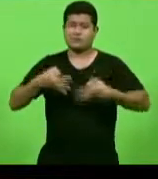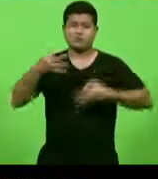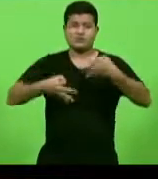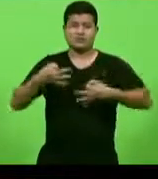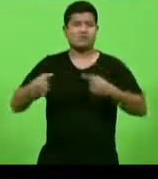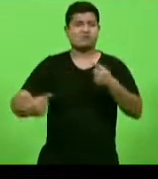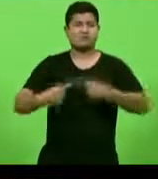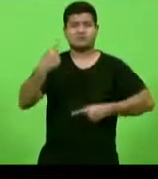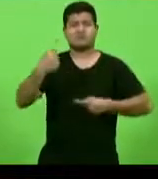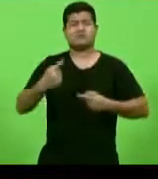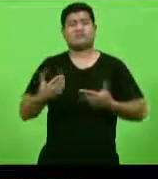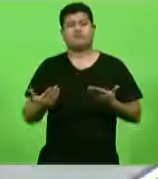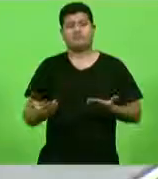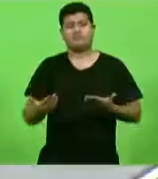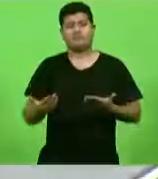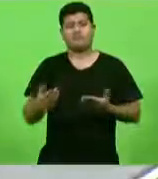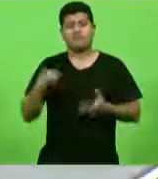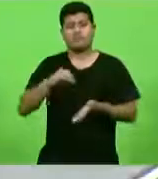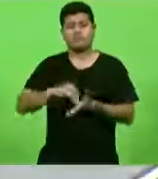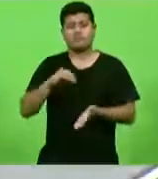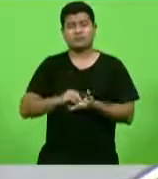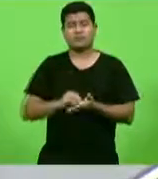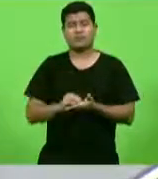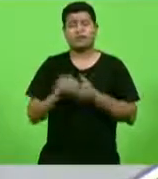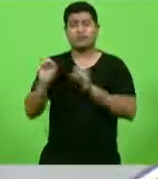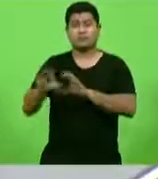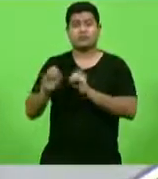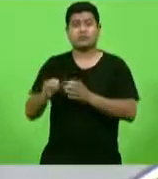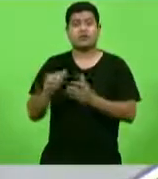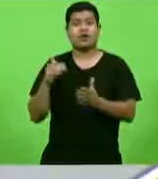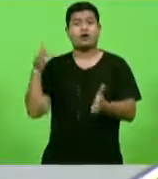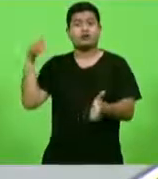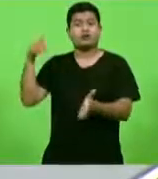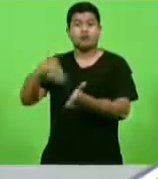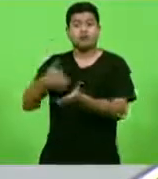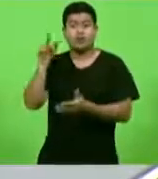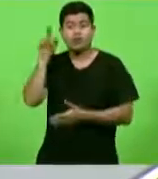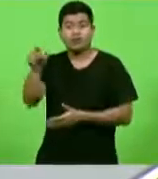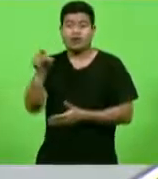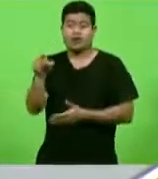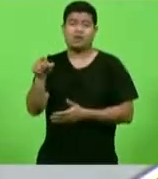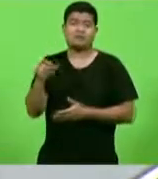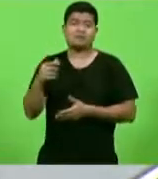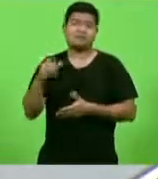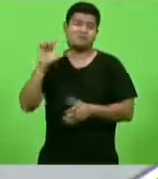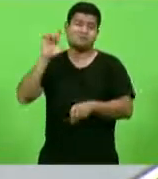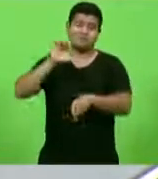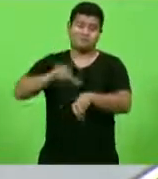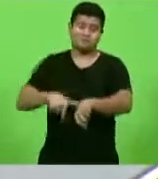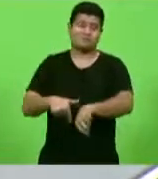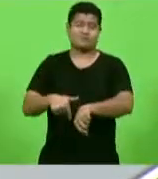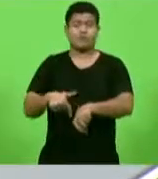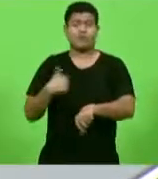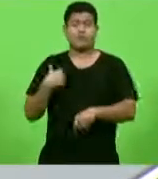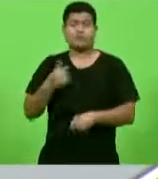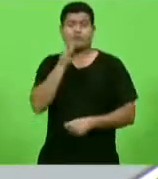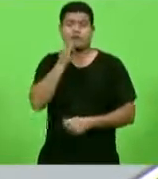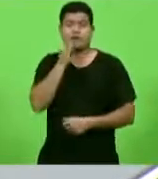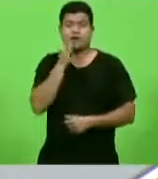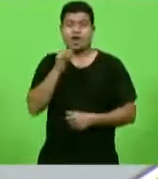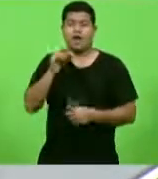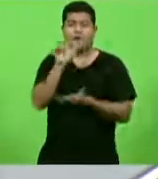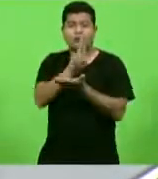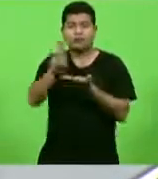chegou lá depois. Basta ver que a primeira universidade pública chegou em Chapecó, no Oeste,